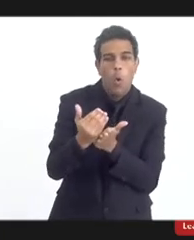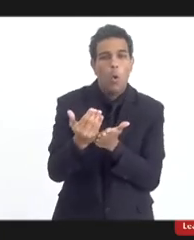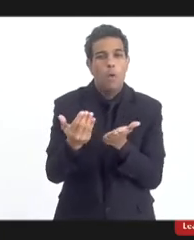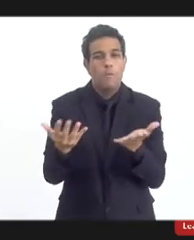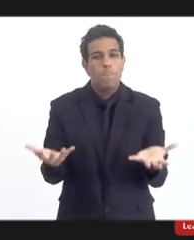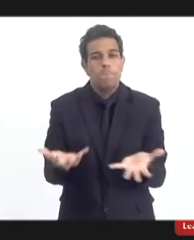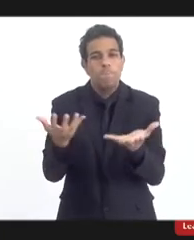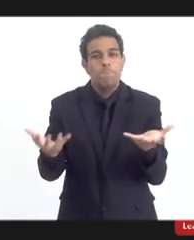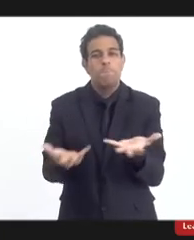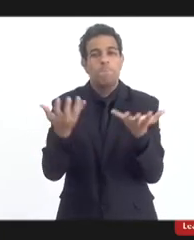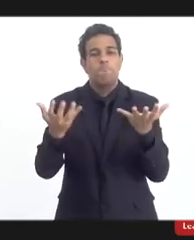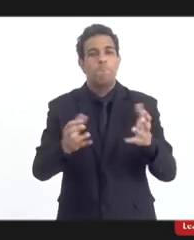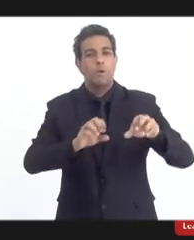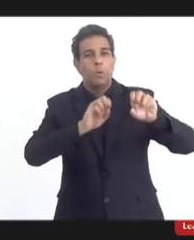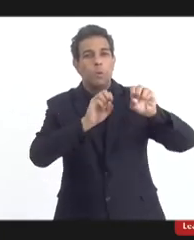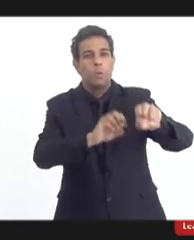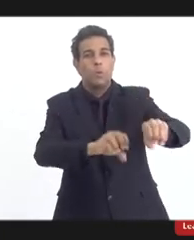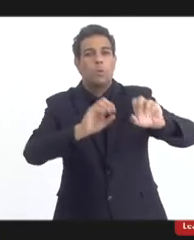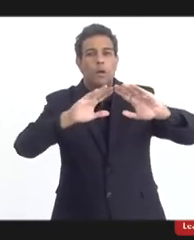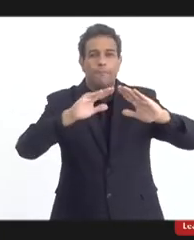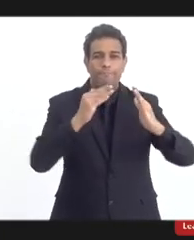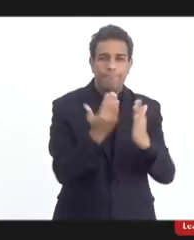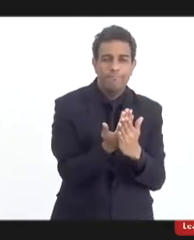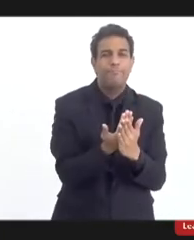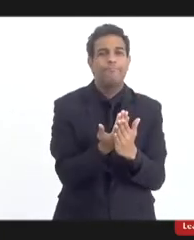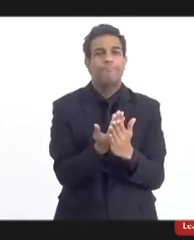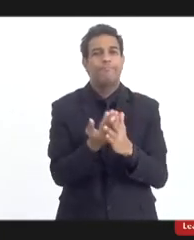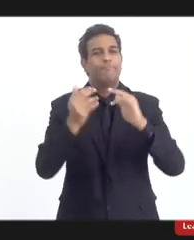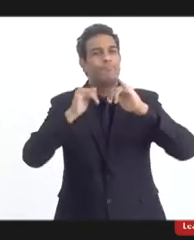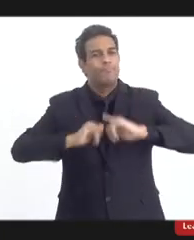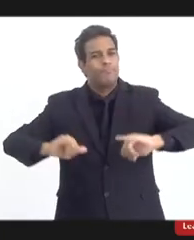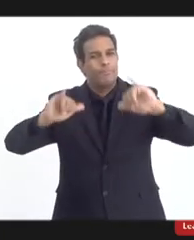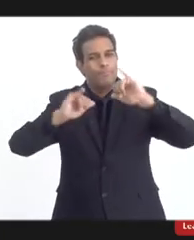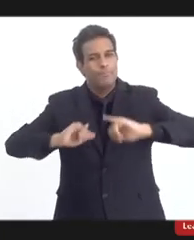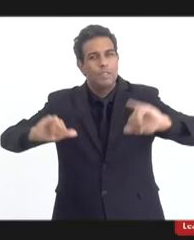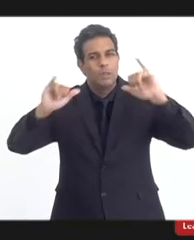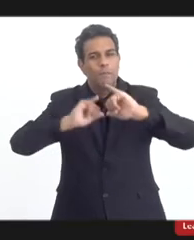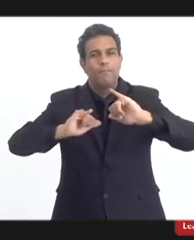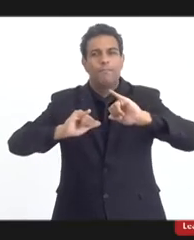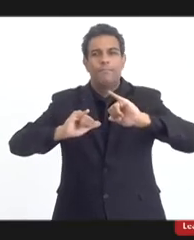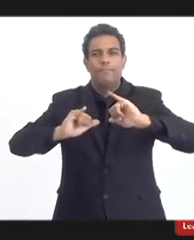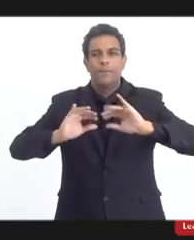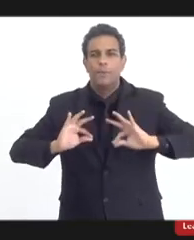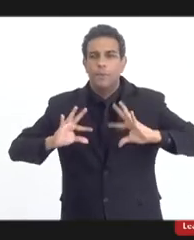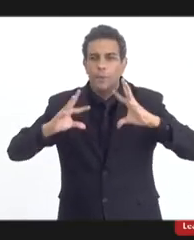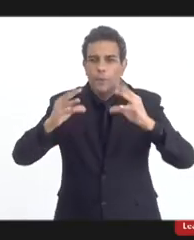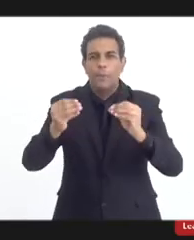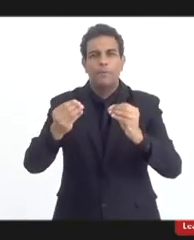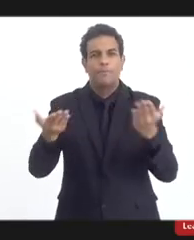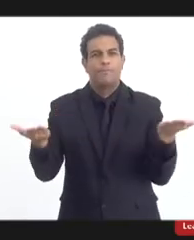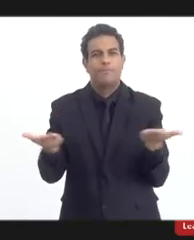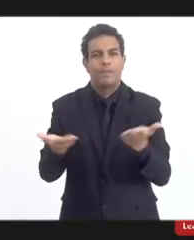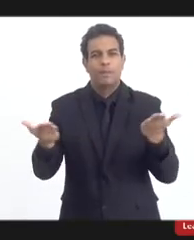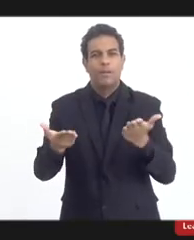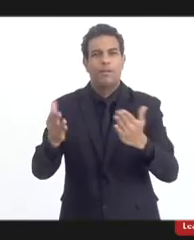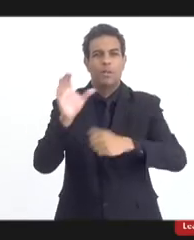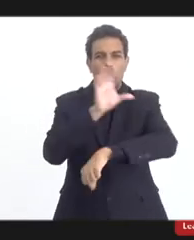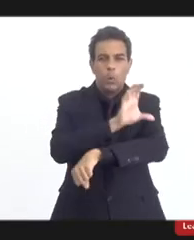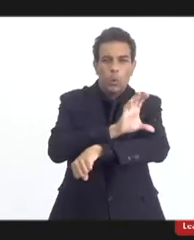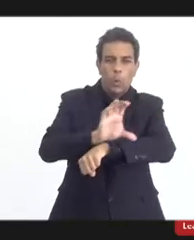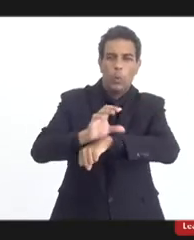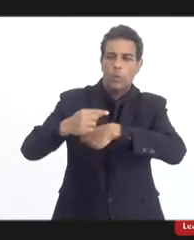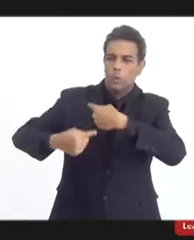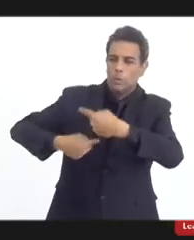educação escolar, a publicidade, a propaganda, a indústria cultural, a